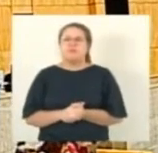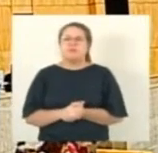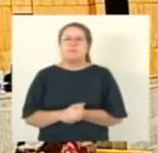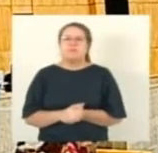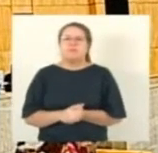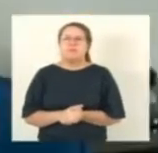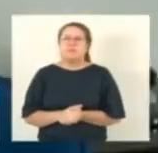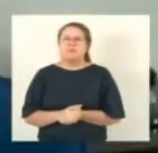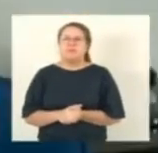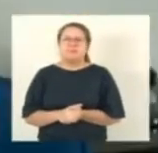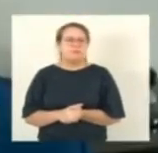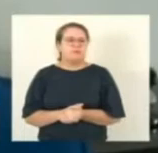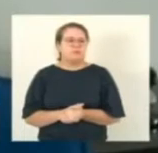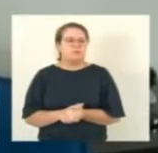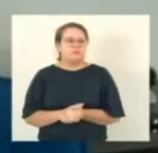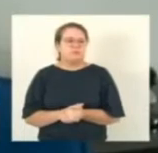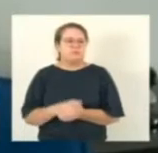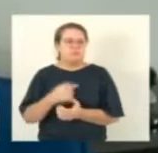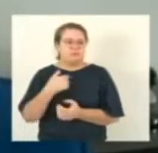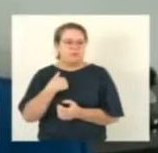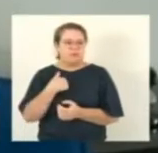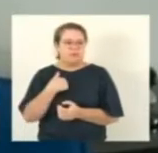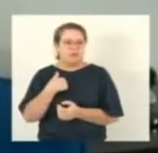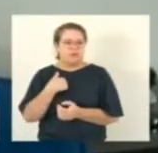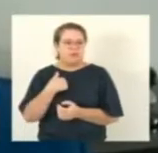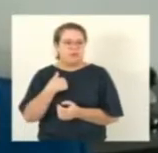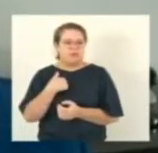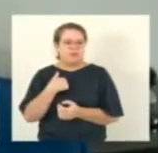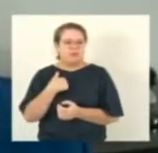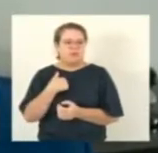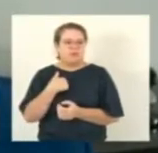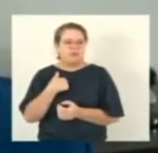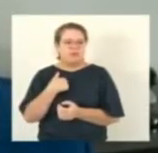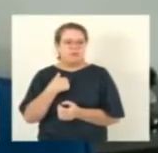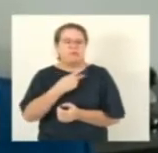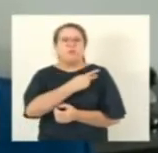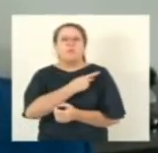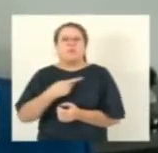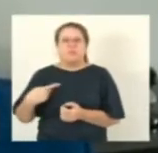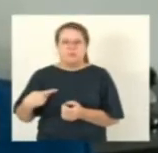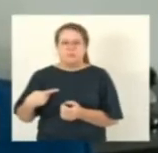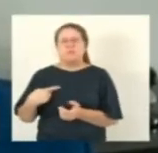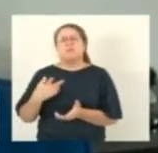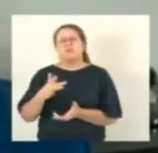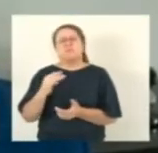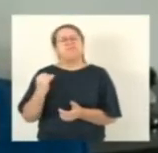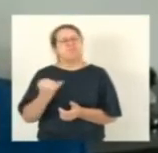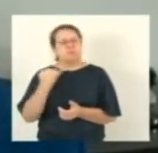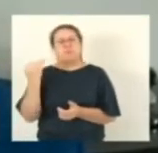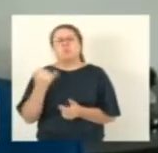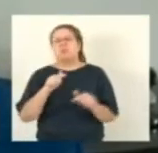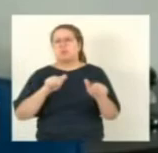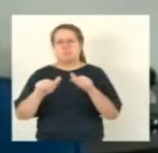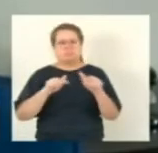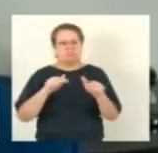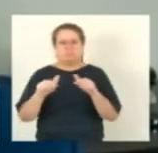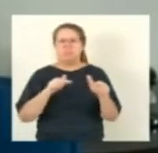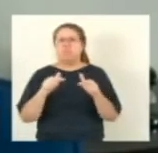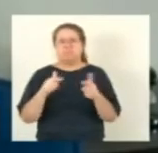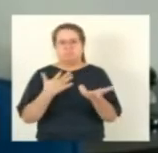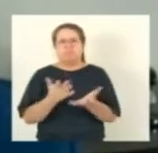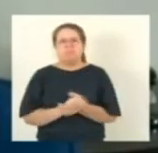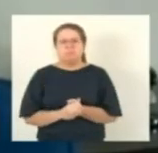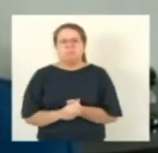eu fui demandado senhor presidente sei que vossa excelência presta um trabalho importante no diálogo com os